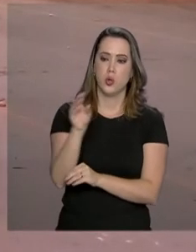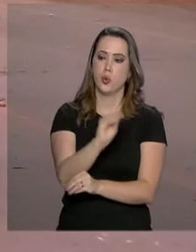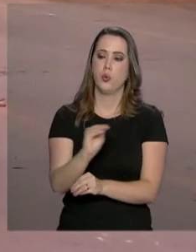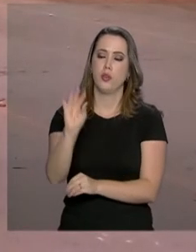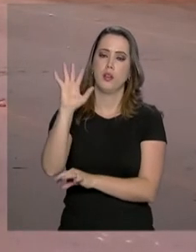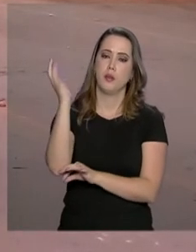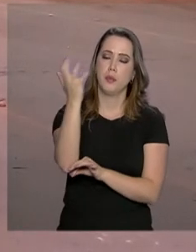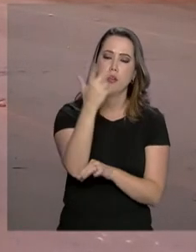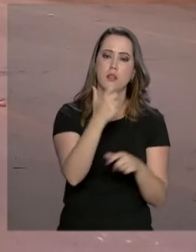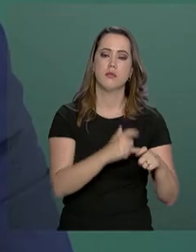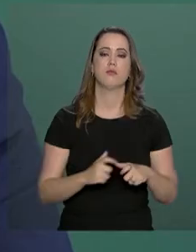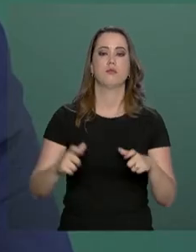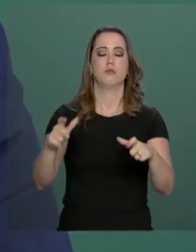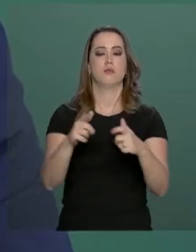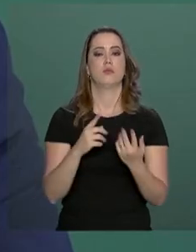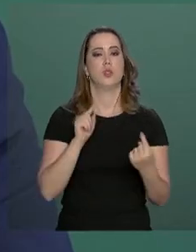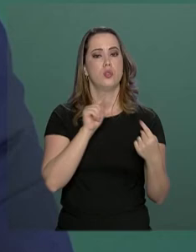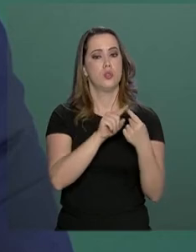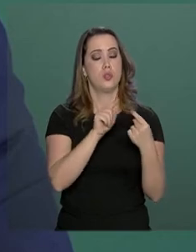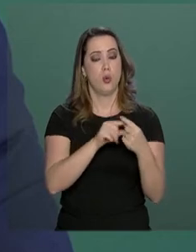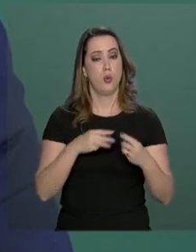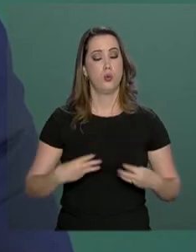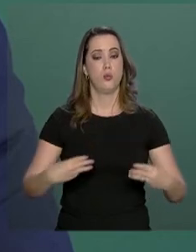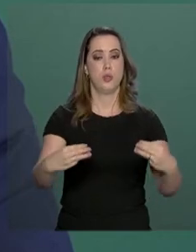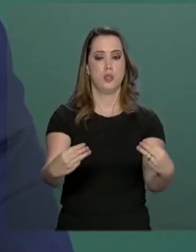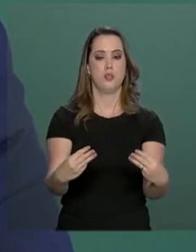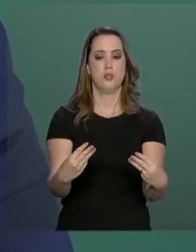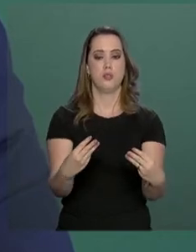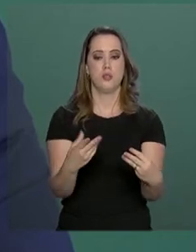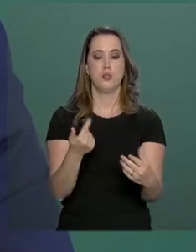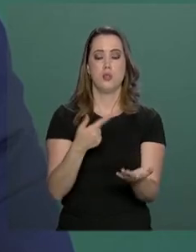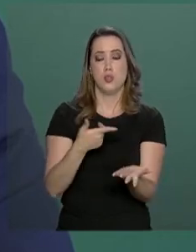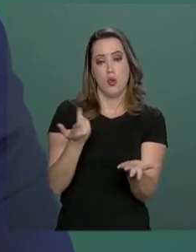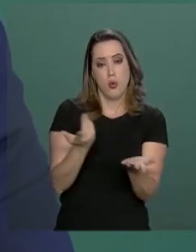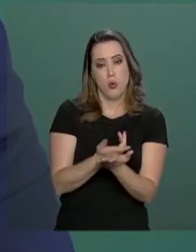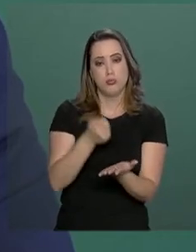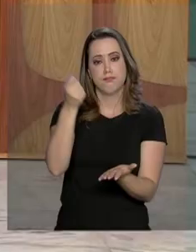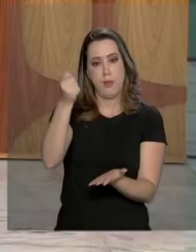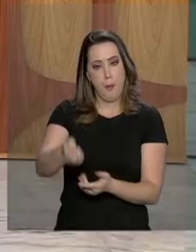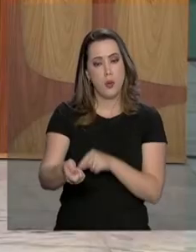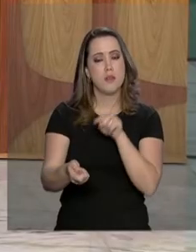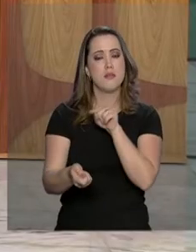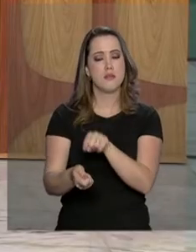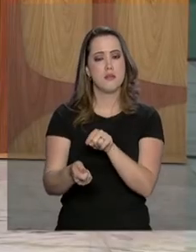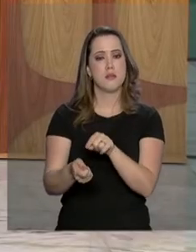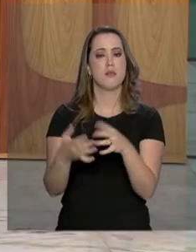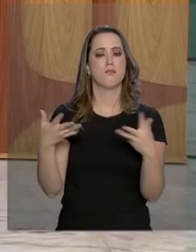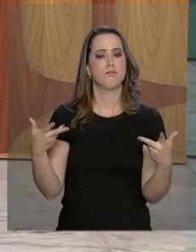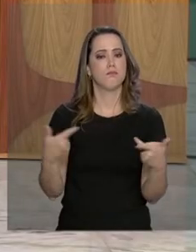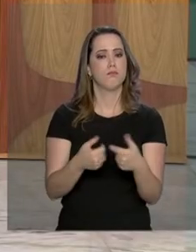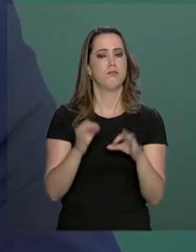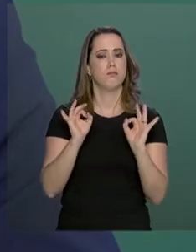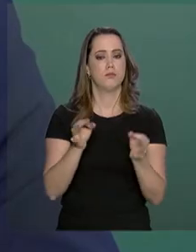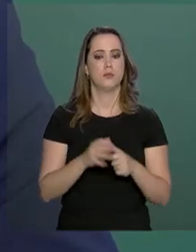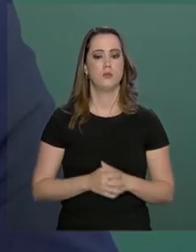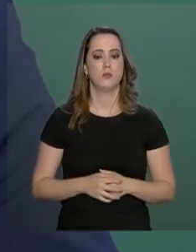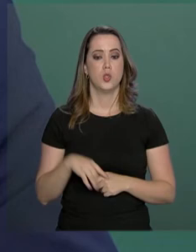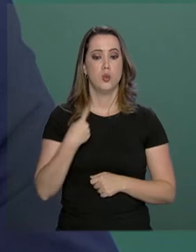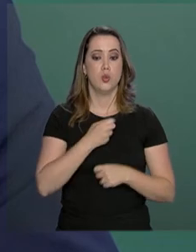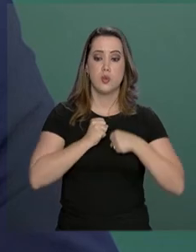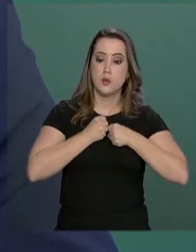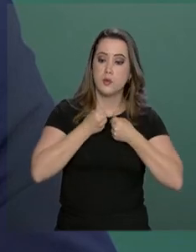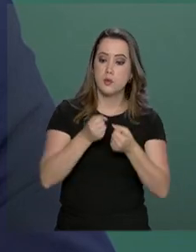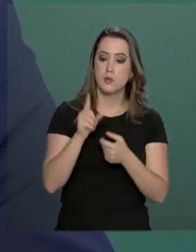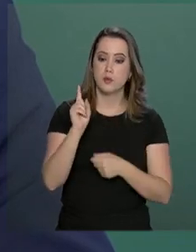danos ambientais na região. De acordo com o ministro, as sanções neste caso serão efetivas. O nosso